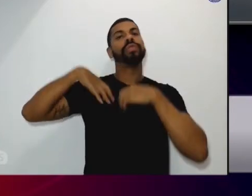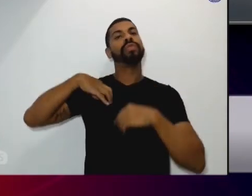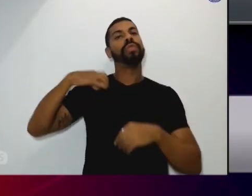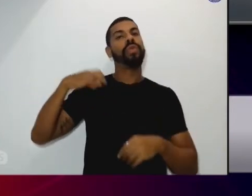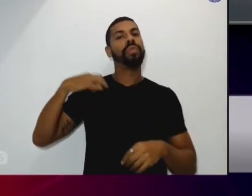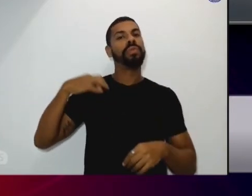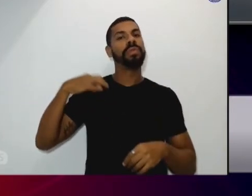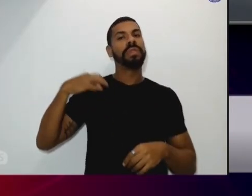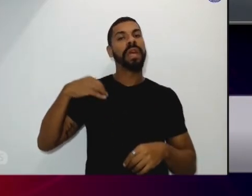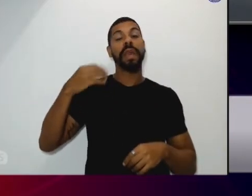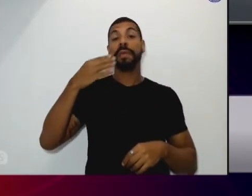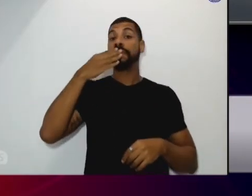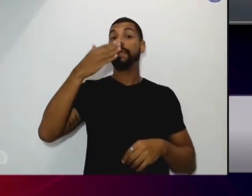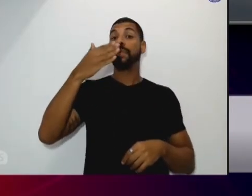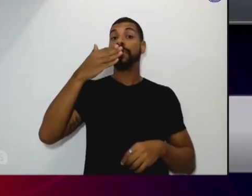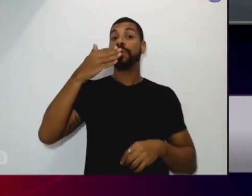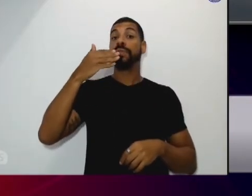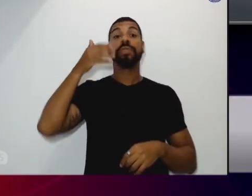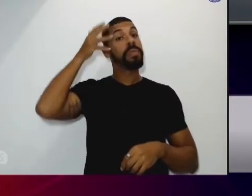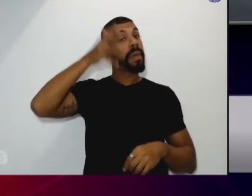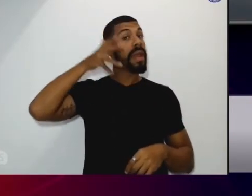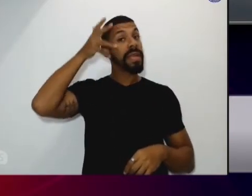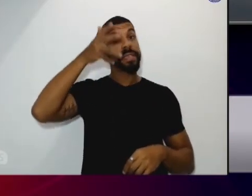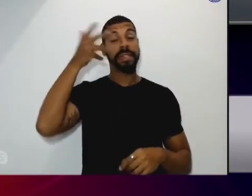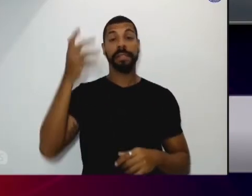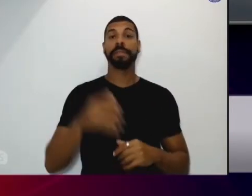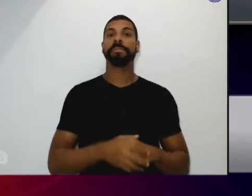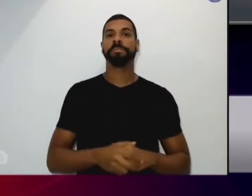pedido de palestras é isso